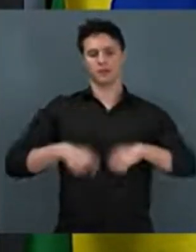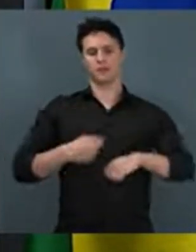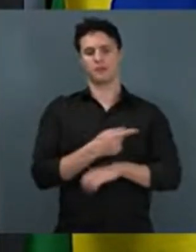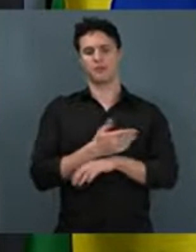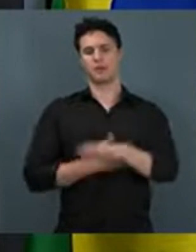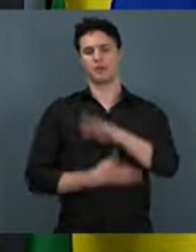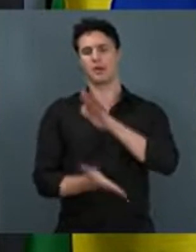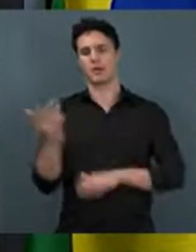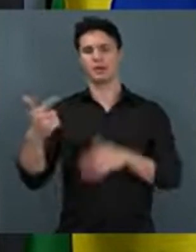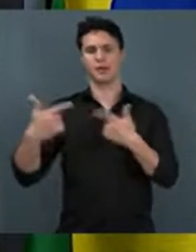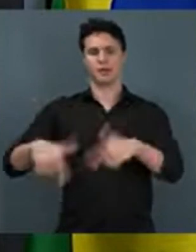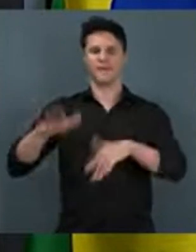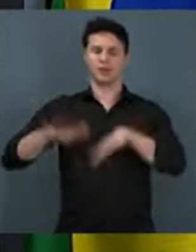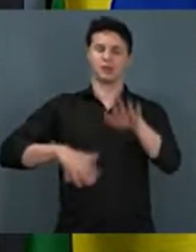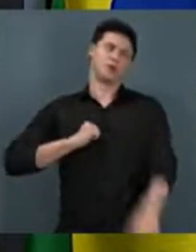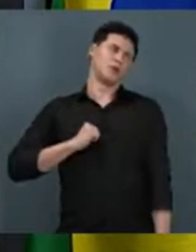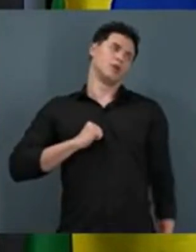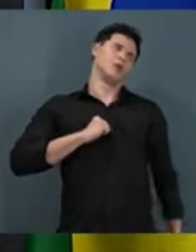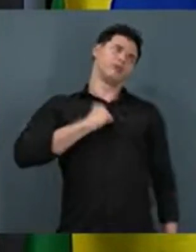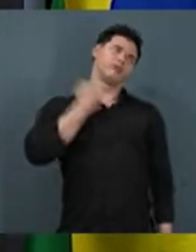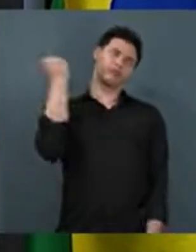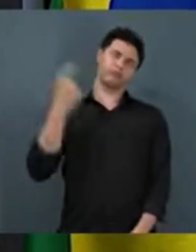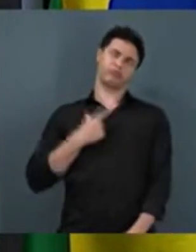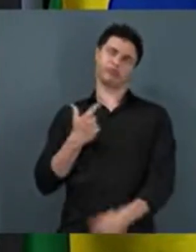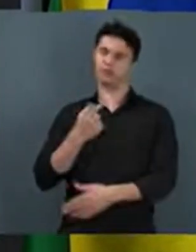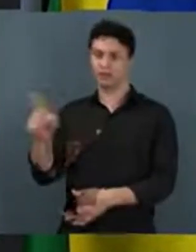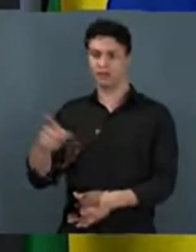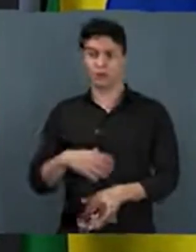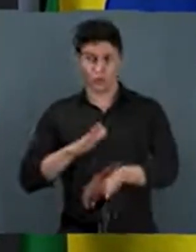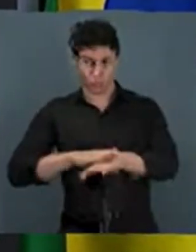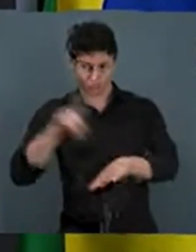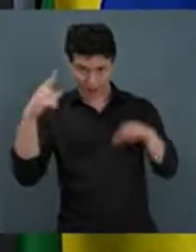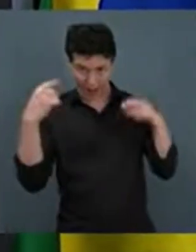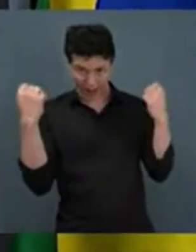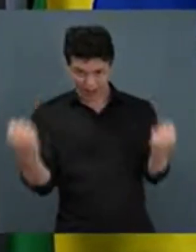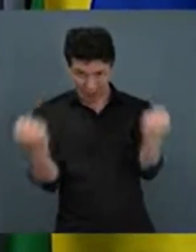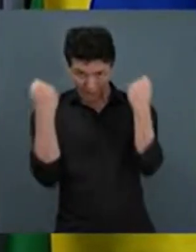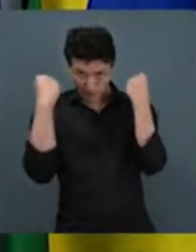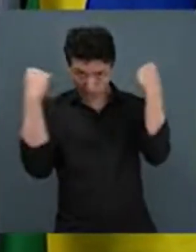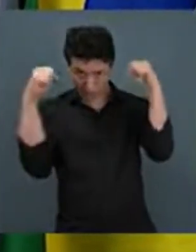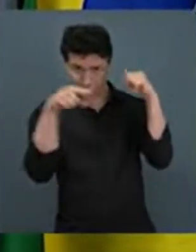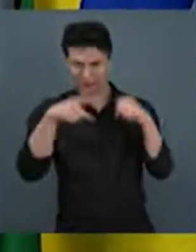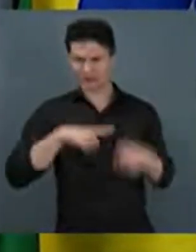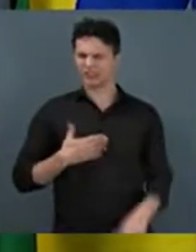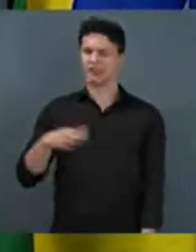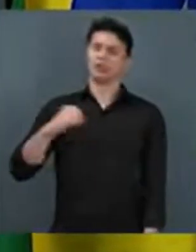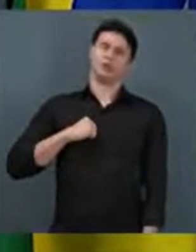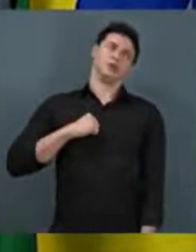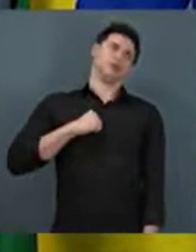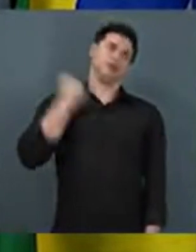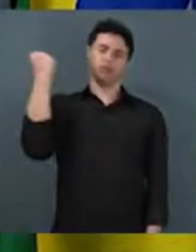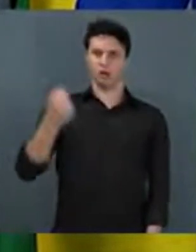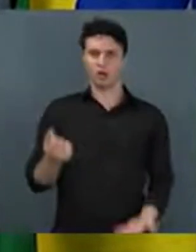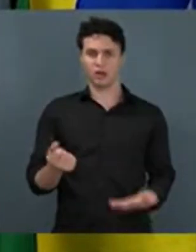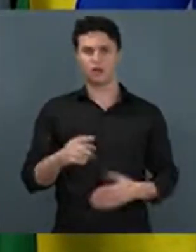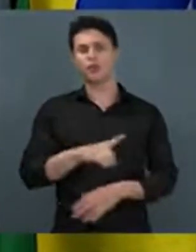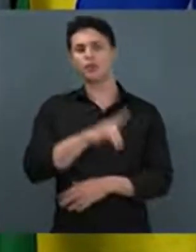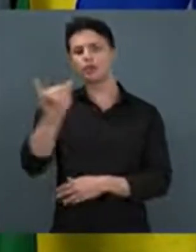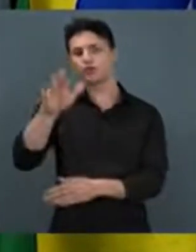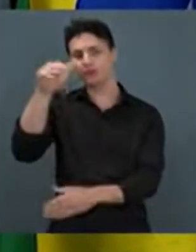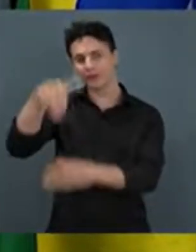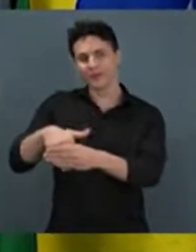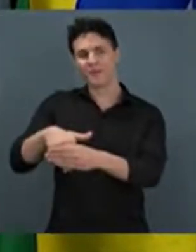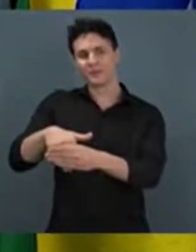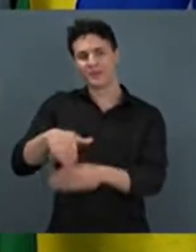vezes você vai na base do ódio. Quando você precisa ir para a academia e você está numa preguiça, você vai na base do ódio. Então, no dia da eleição, você que